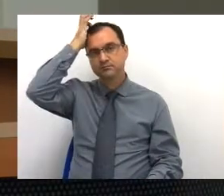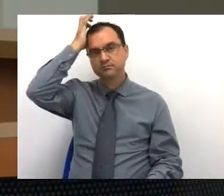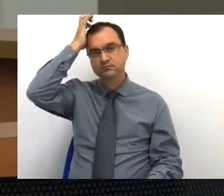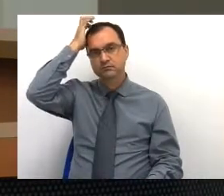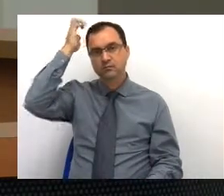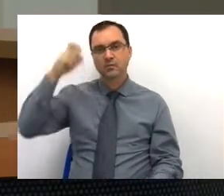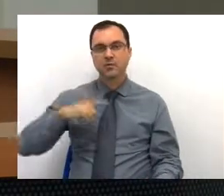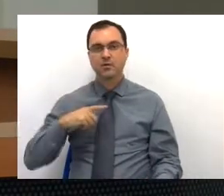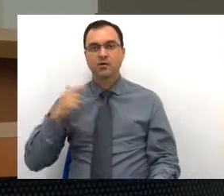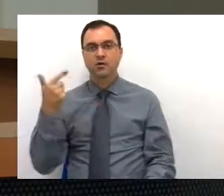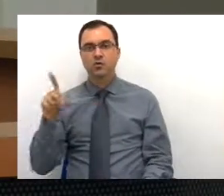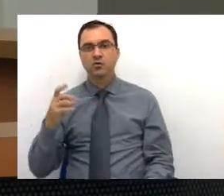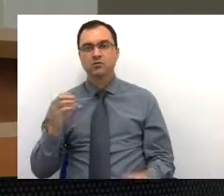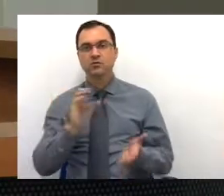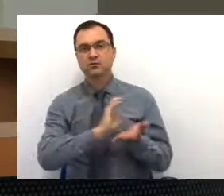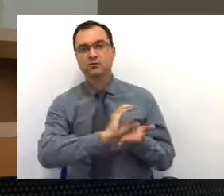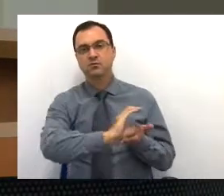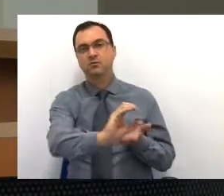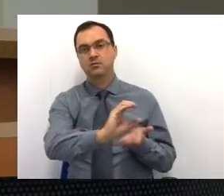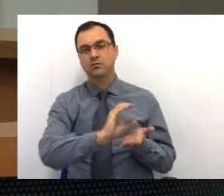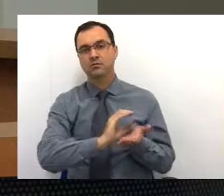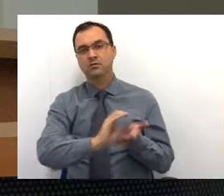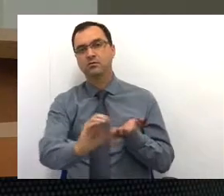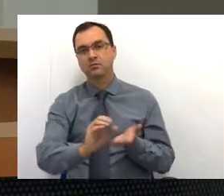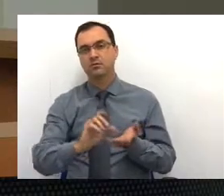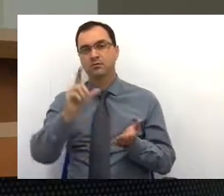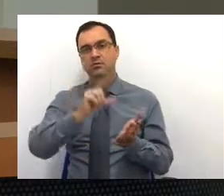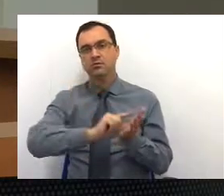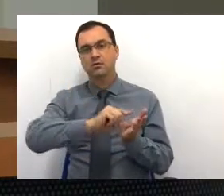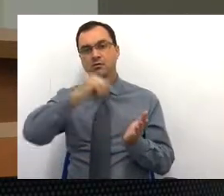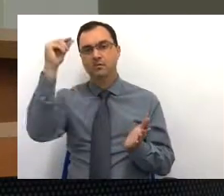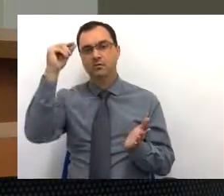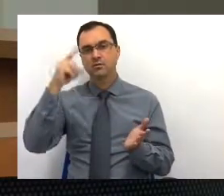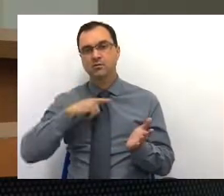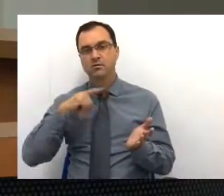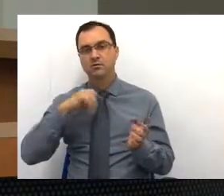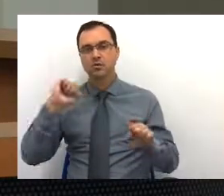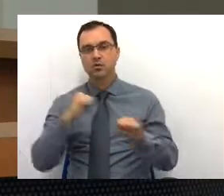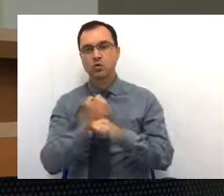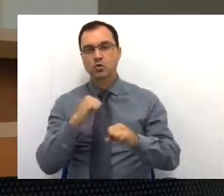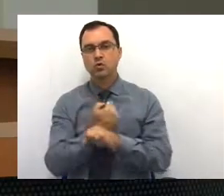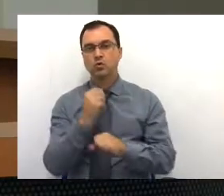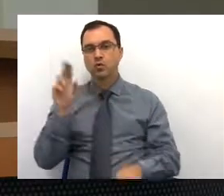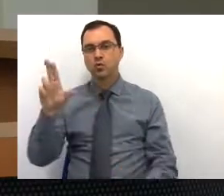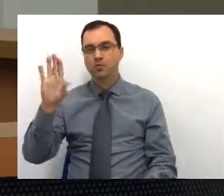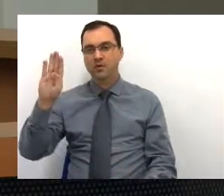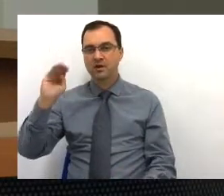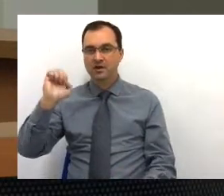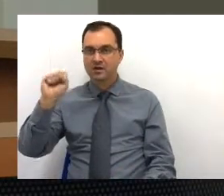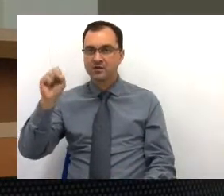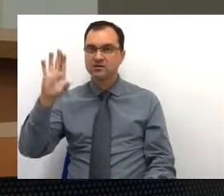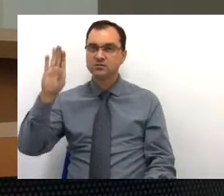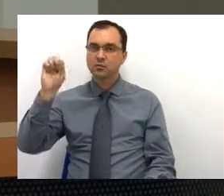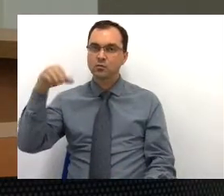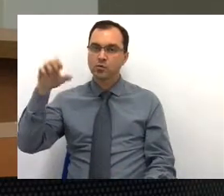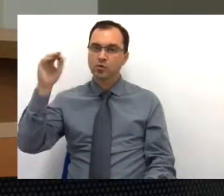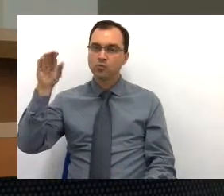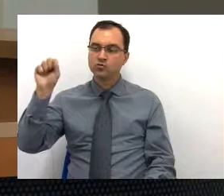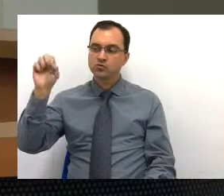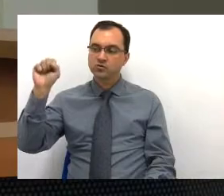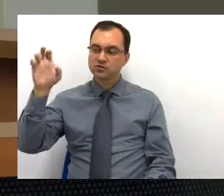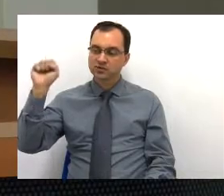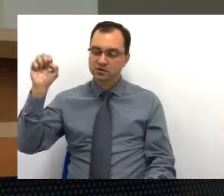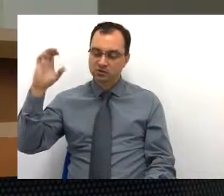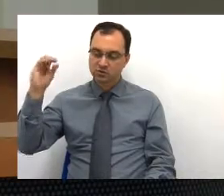Temos algumas outras transferências, nós destacamos também aqui, que é para a construção da UBS da Vila Nova Bom Sucesso, 100 mil